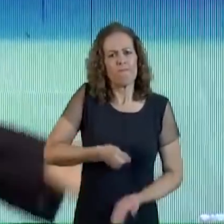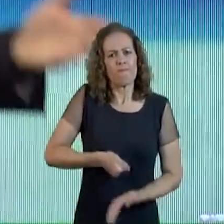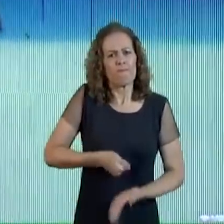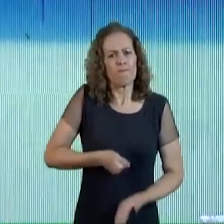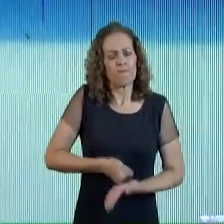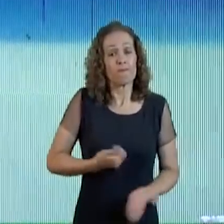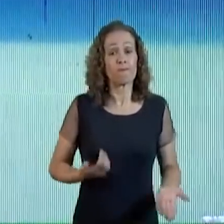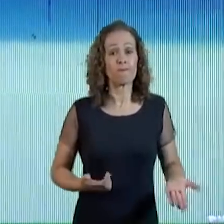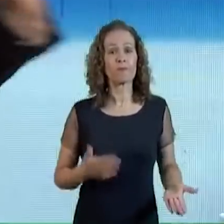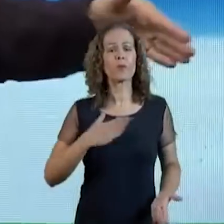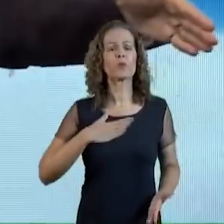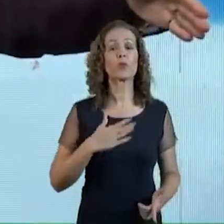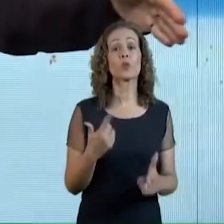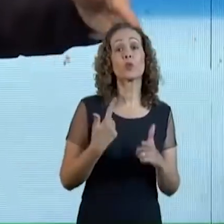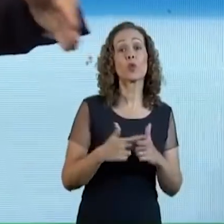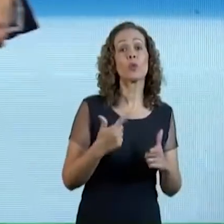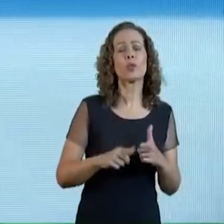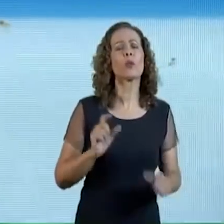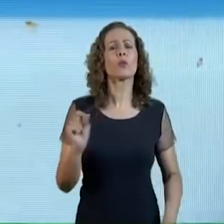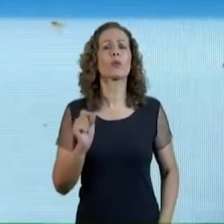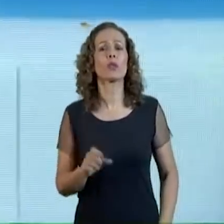O meu problema hoje É me mandar parar